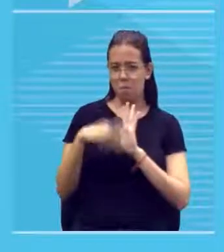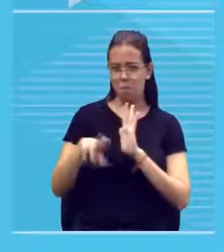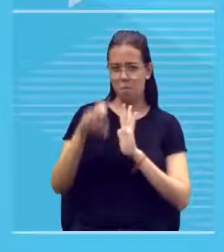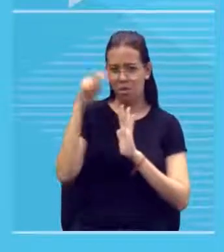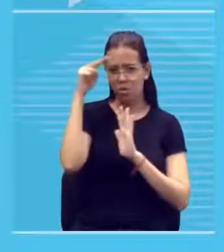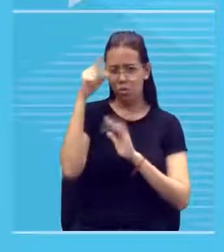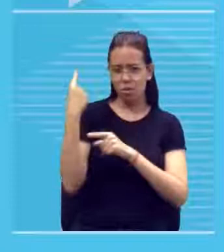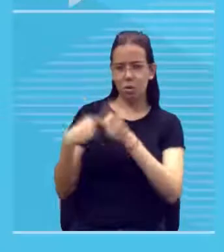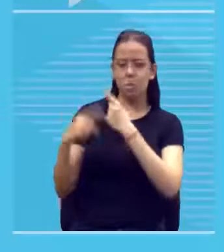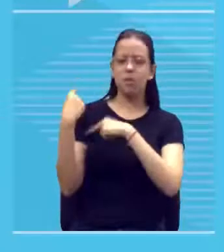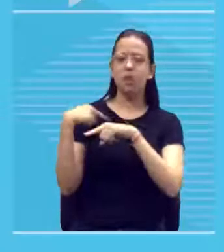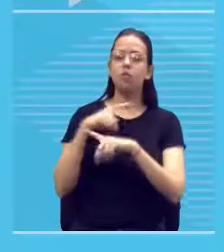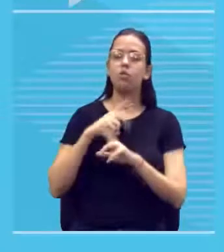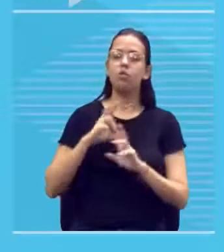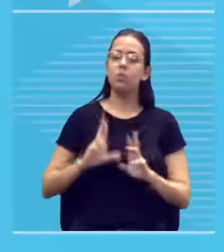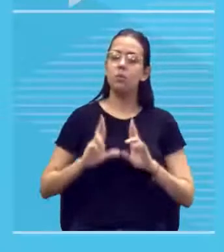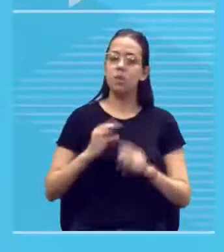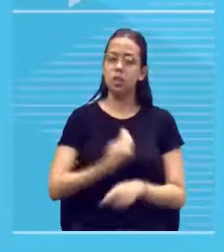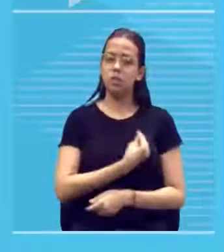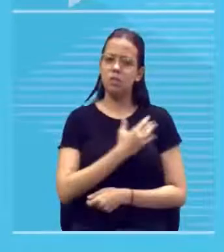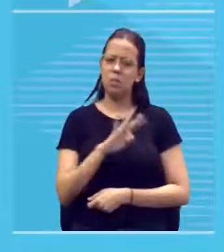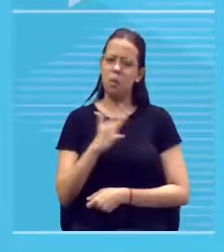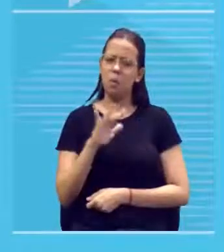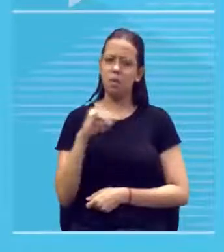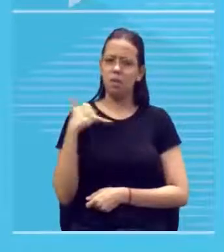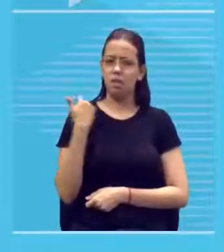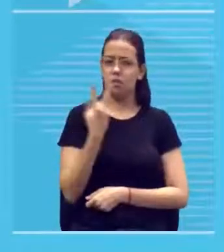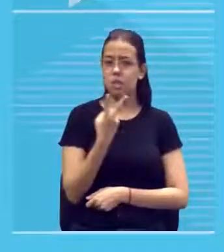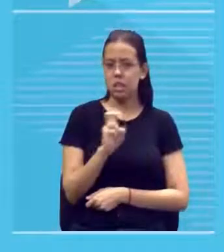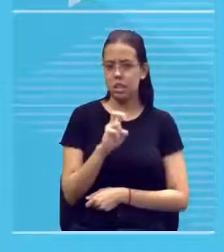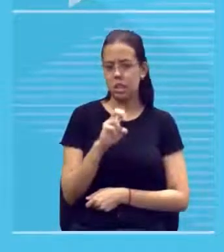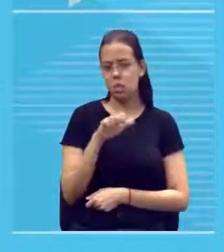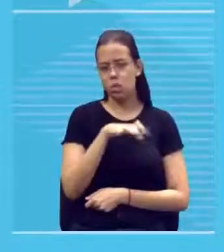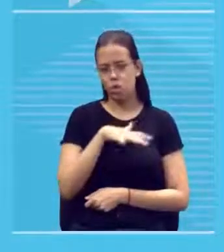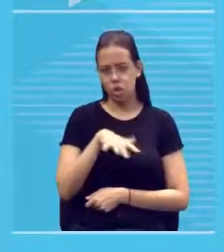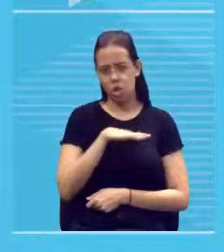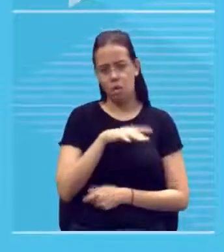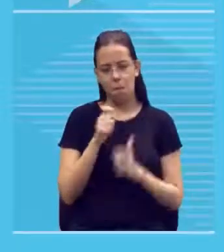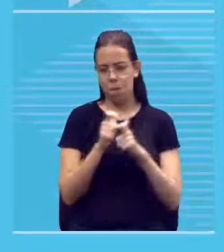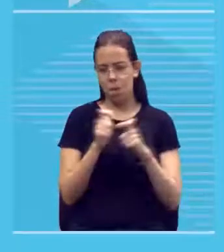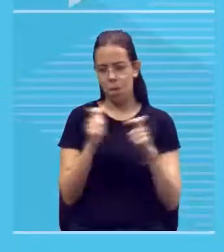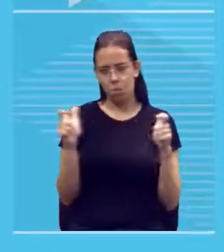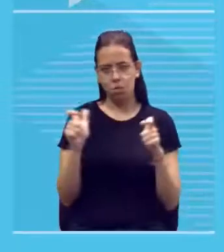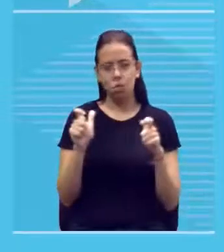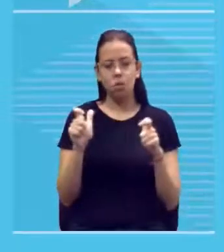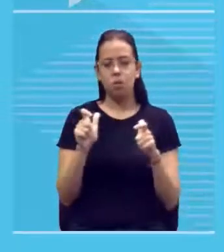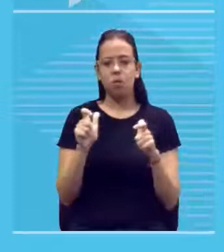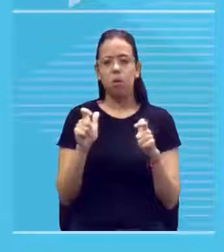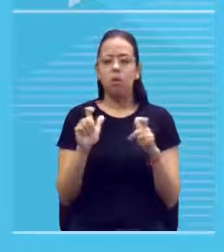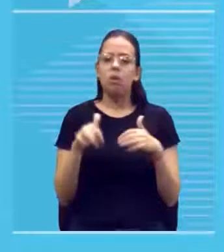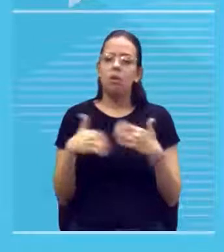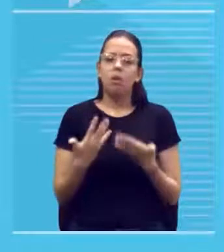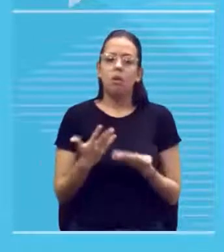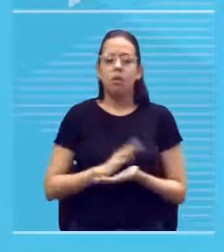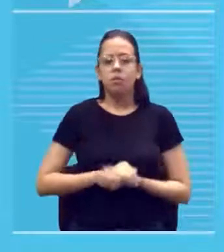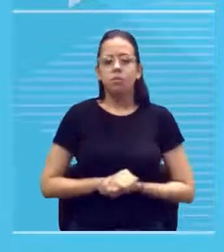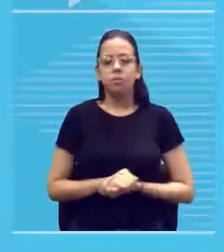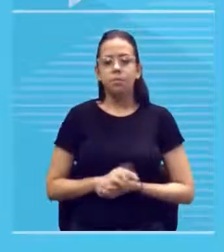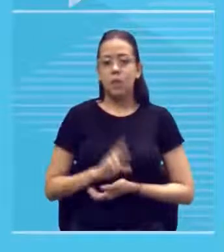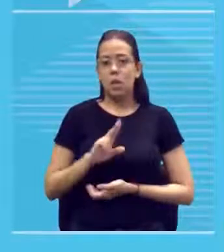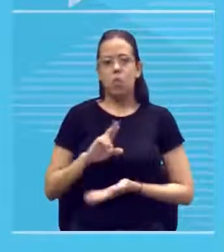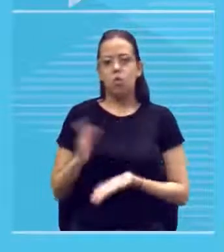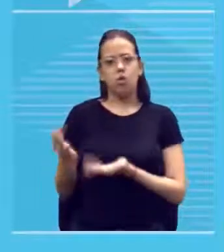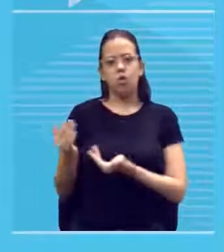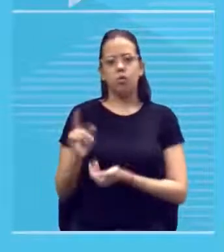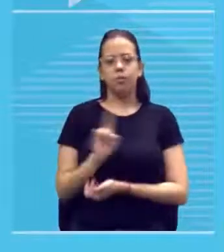que tinha uma esperança de vida de apenas 25 anos no geral até que não é tão novinho assim